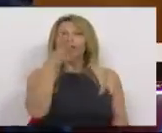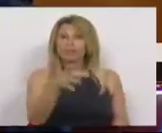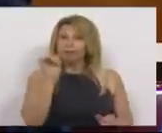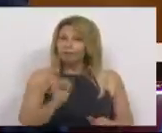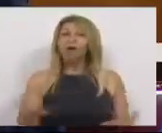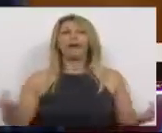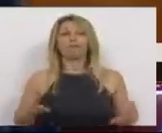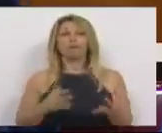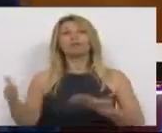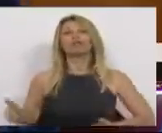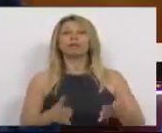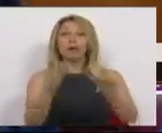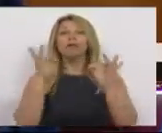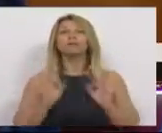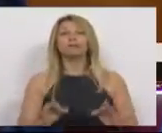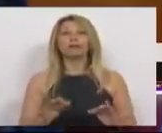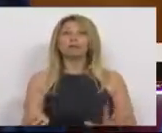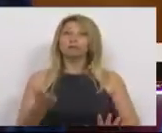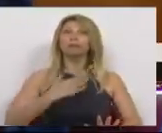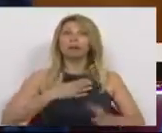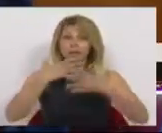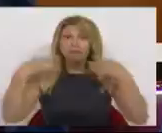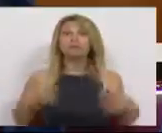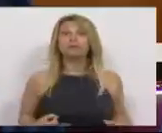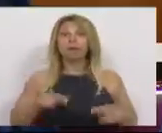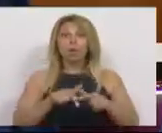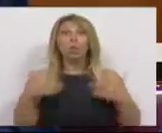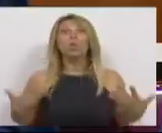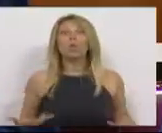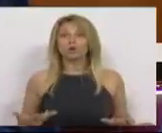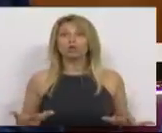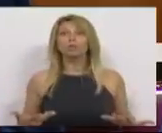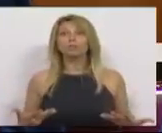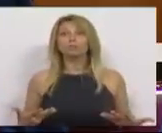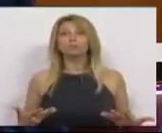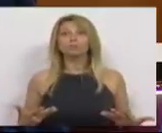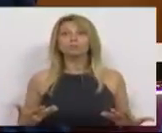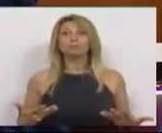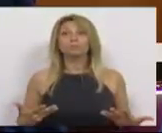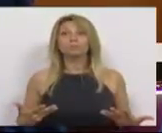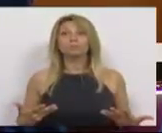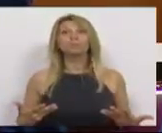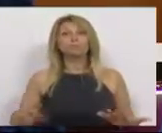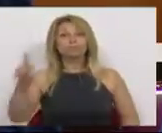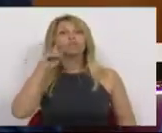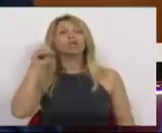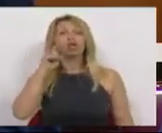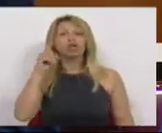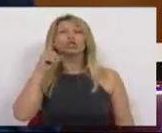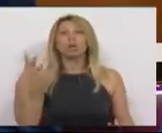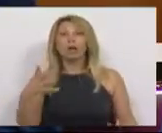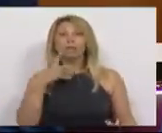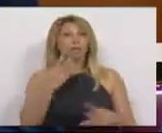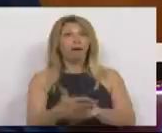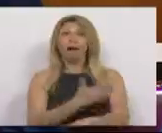certa que nos colocou seguramente hoje à beira de uma segurança que nunca